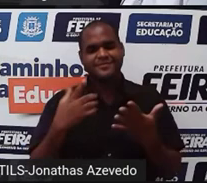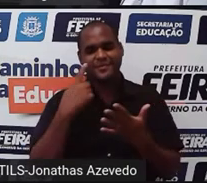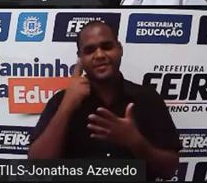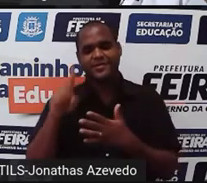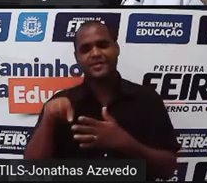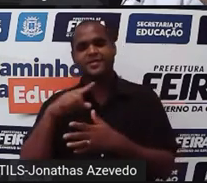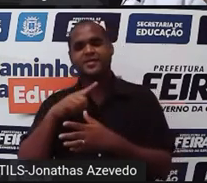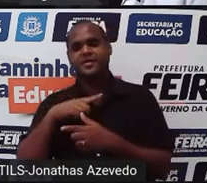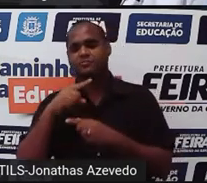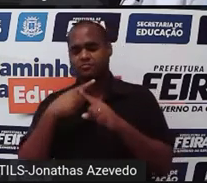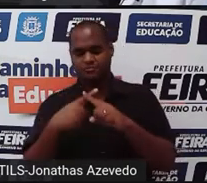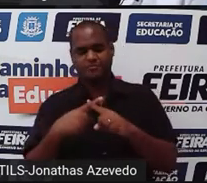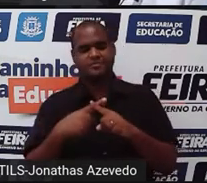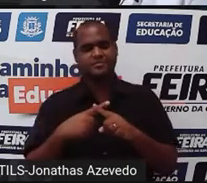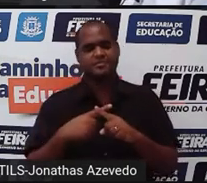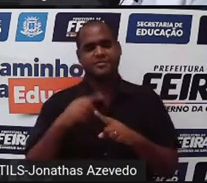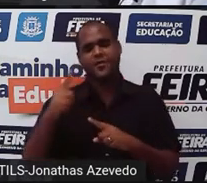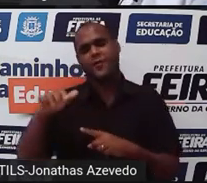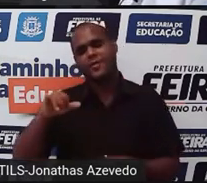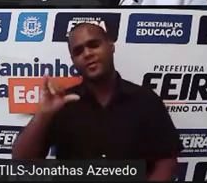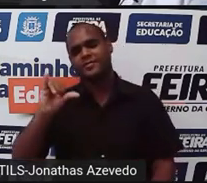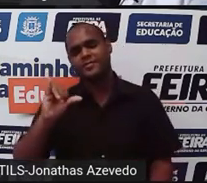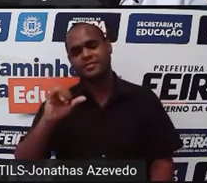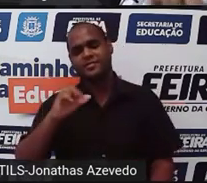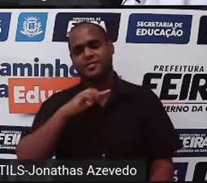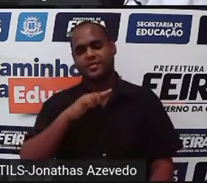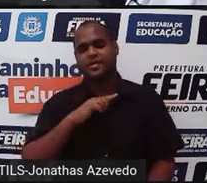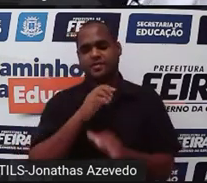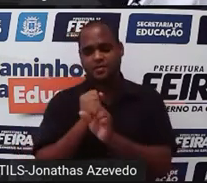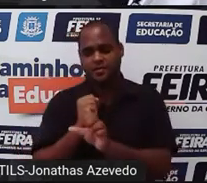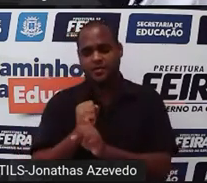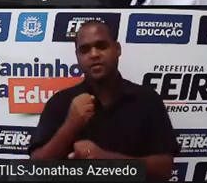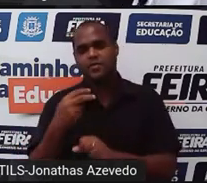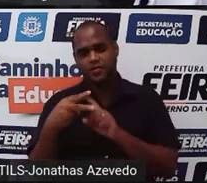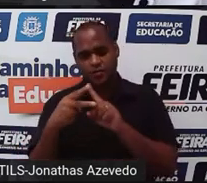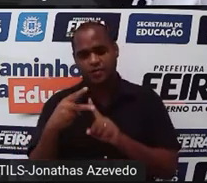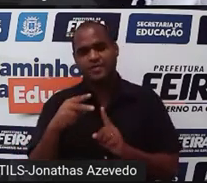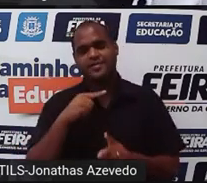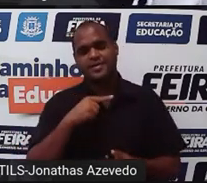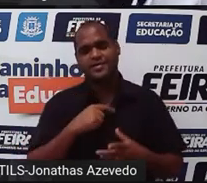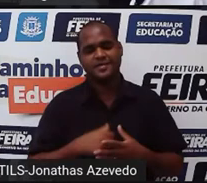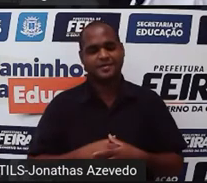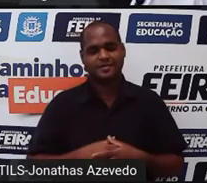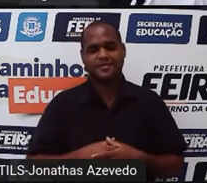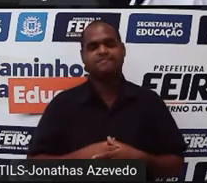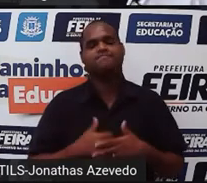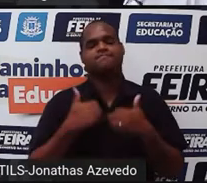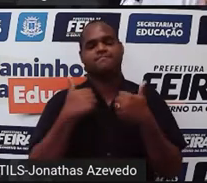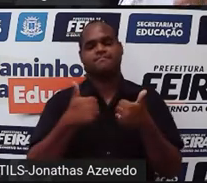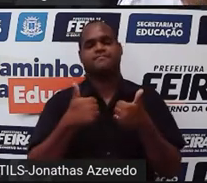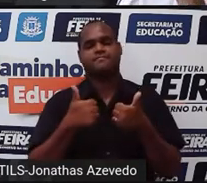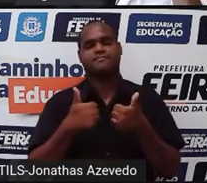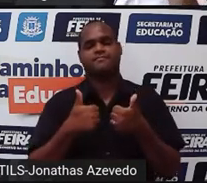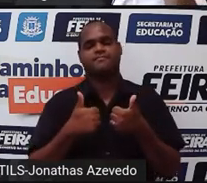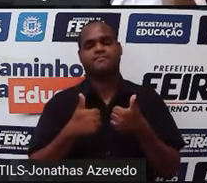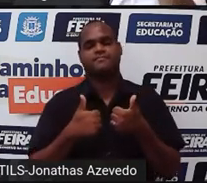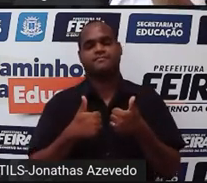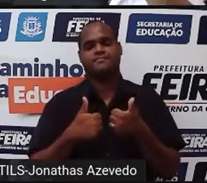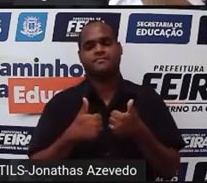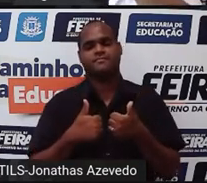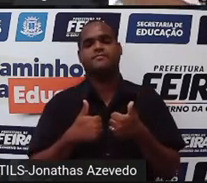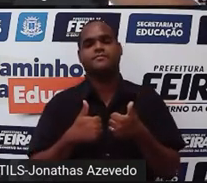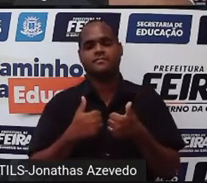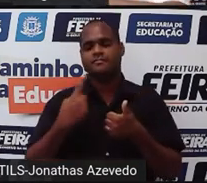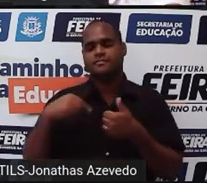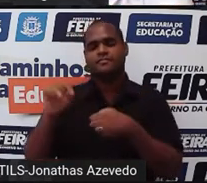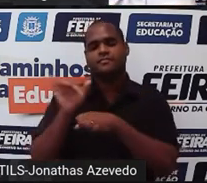tenho a incógnita X e a Y. Então eu tenho duas incógnitas. Tá bom? Beleza. Toda essa